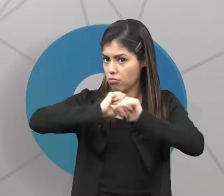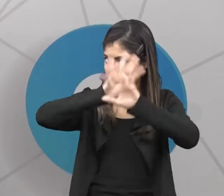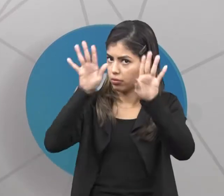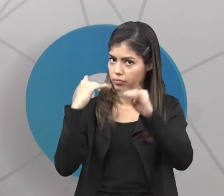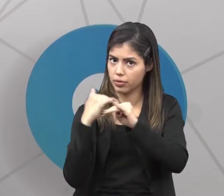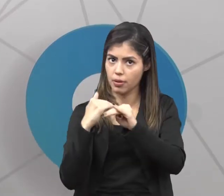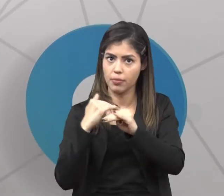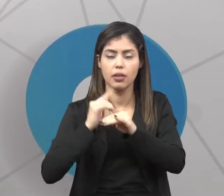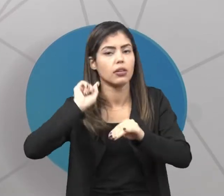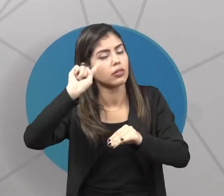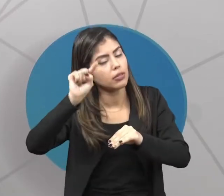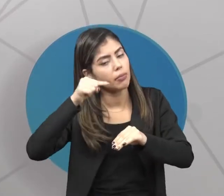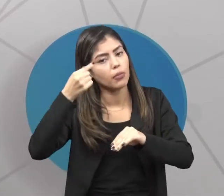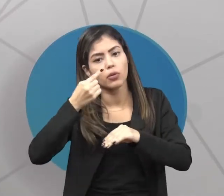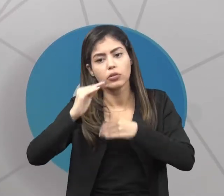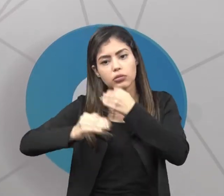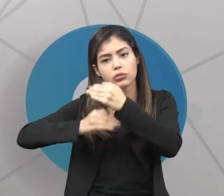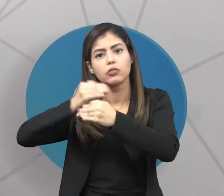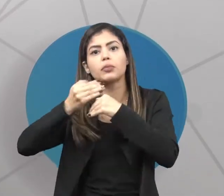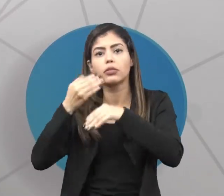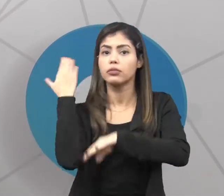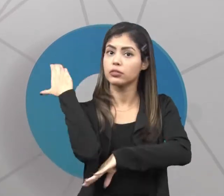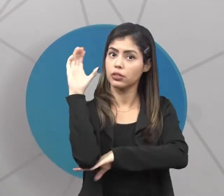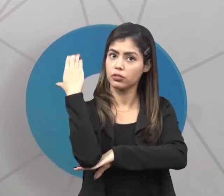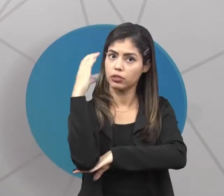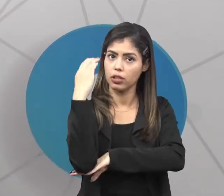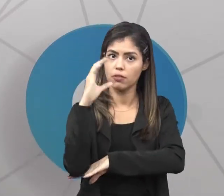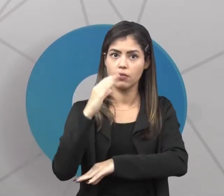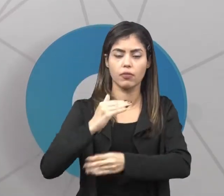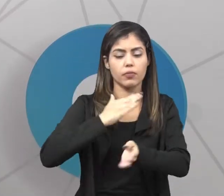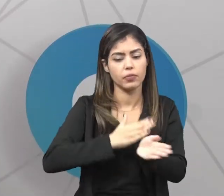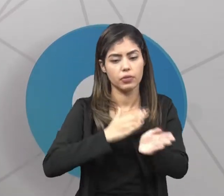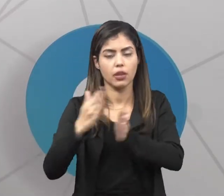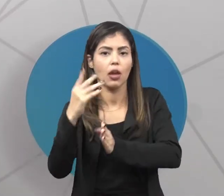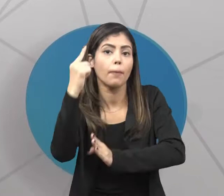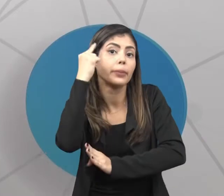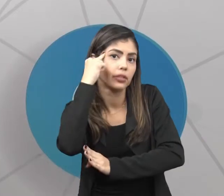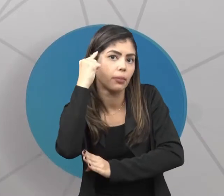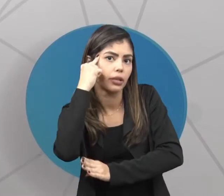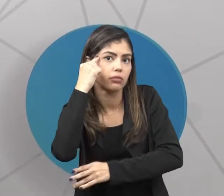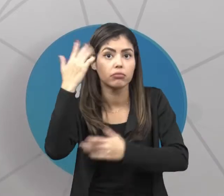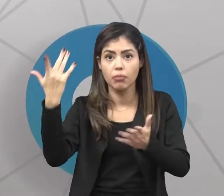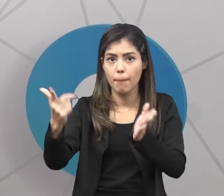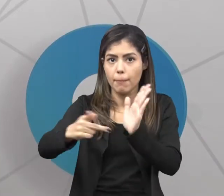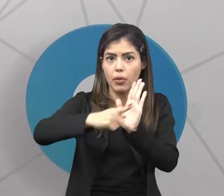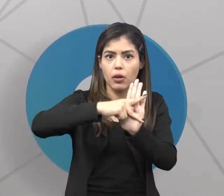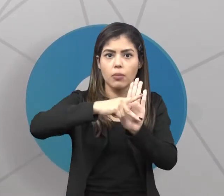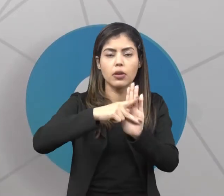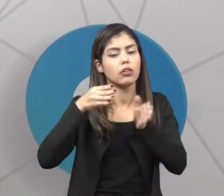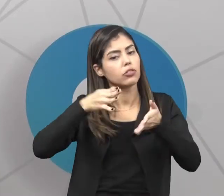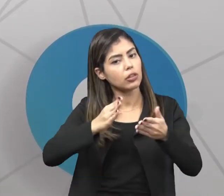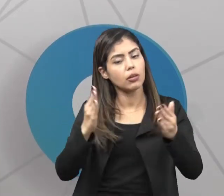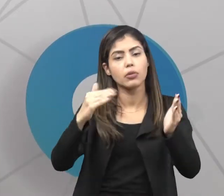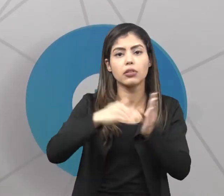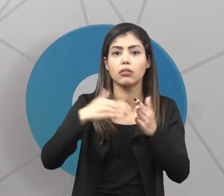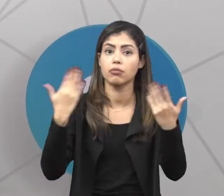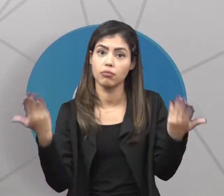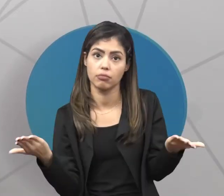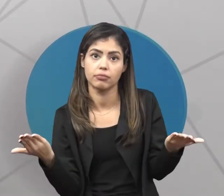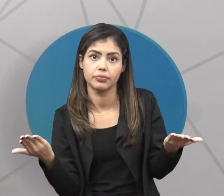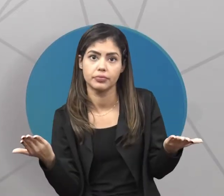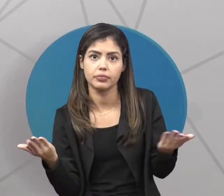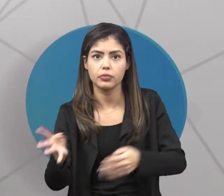depois o conhecimento científico segue um pensamento lógico. E aí nós chegamos, então, a